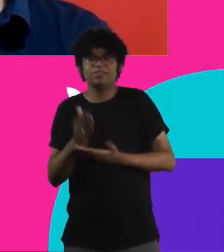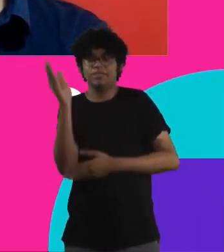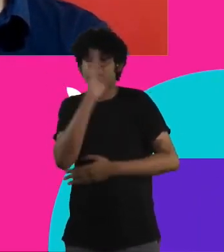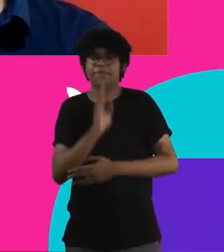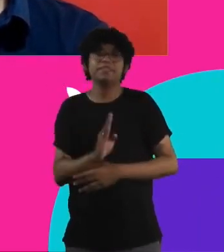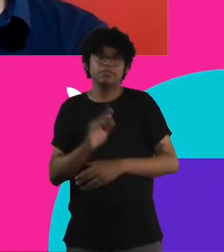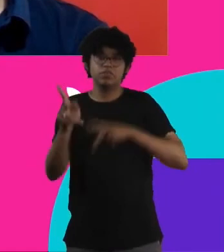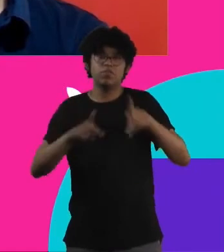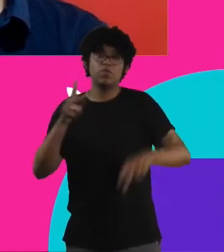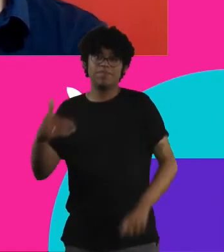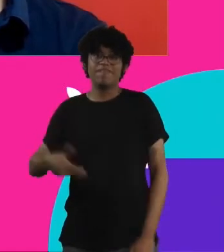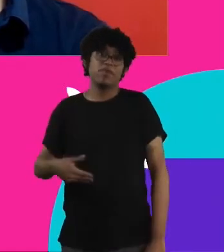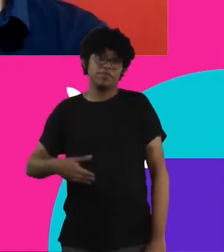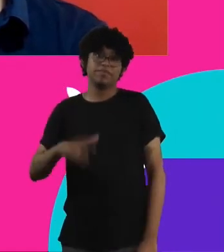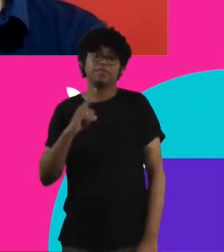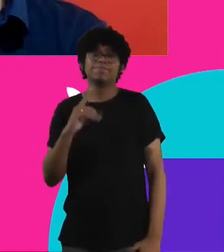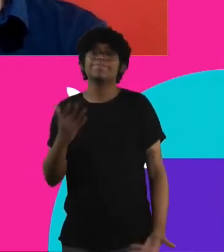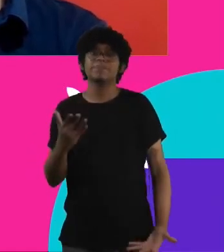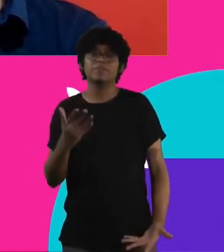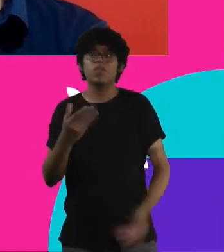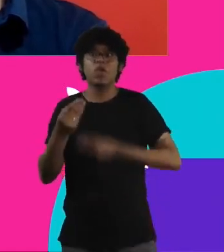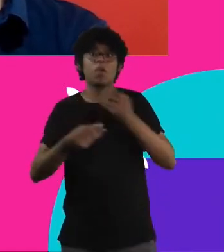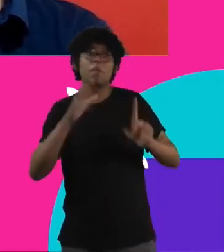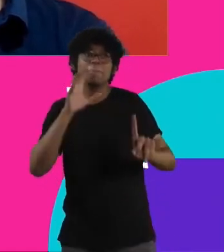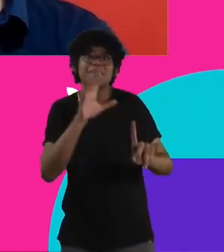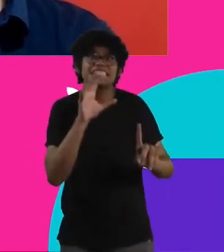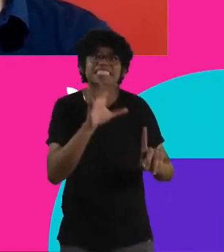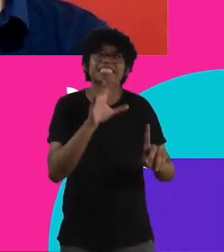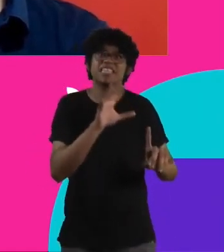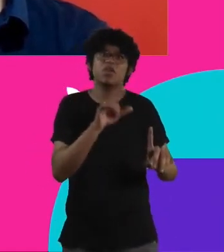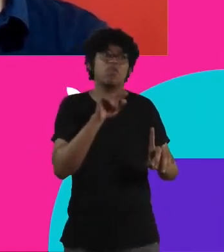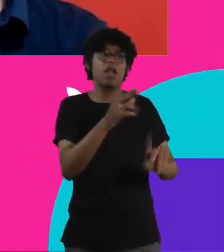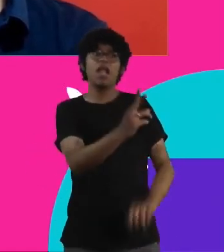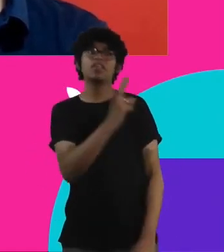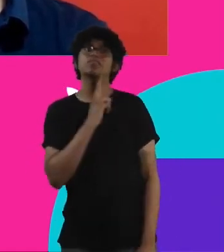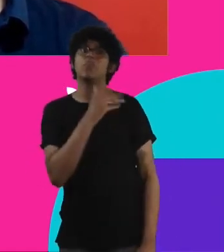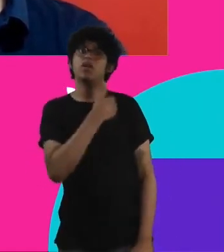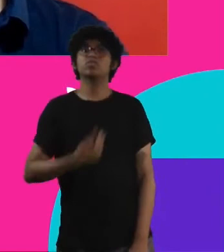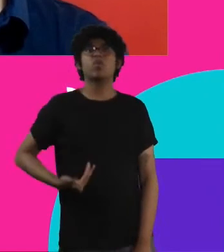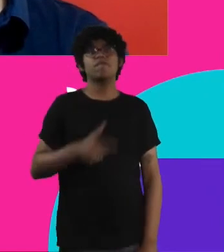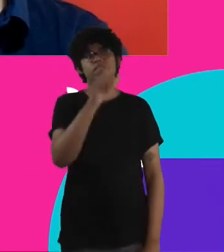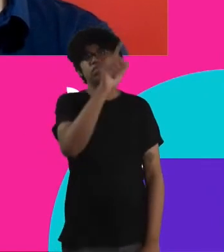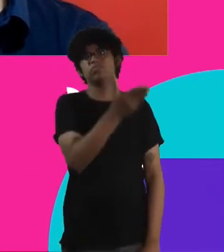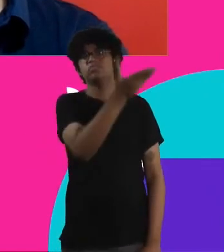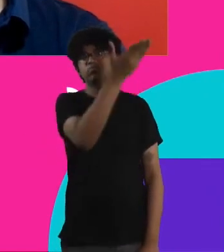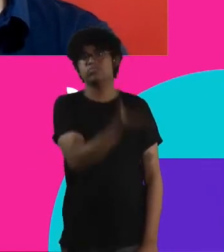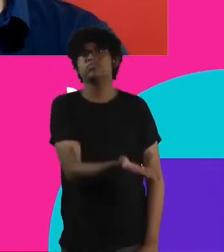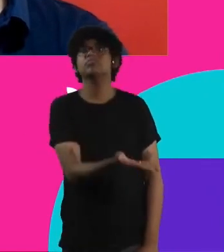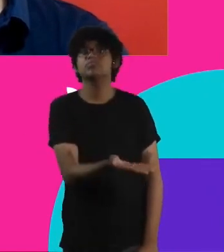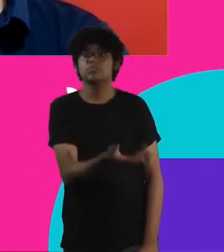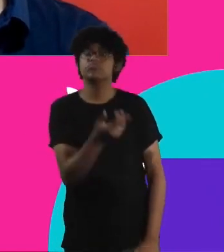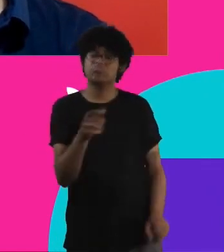pressão que a gente precisa fazer pra que a gente possa ter alguma resposta do nosso governo isso também é uma pergunta